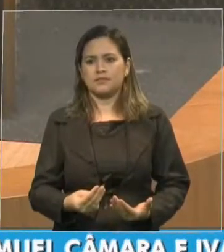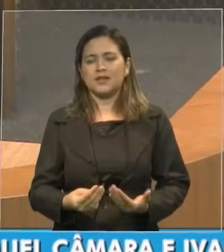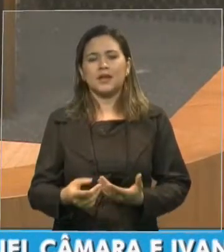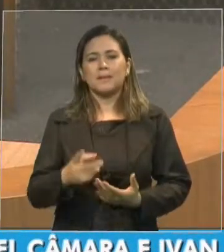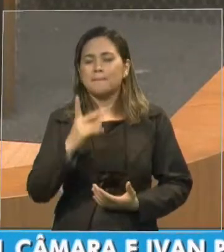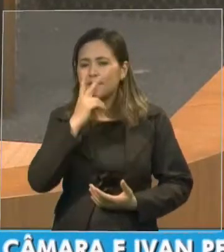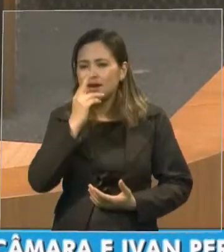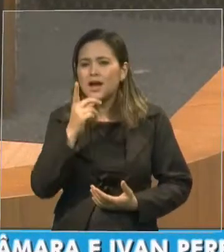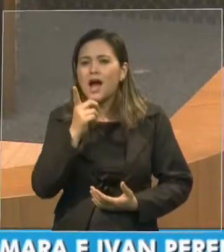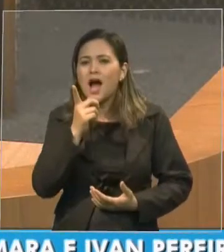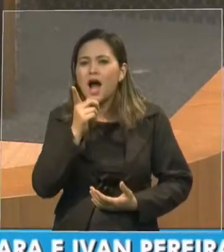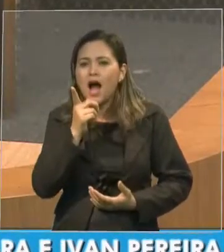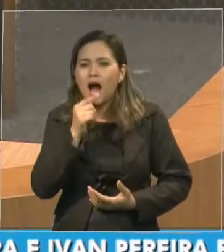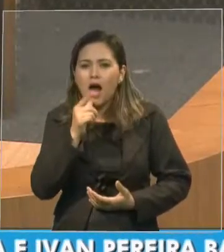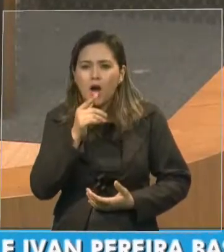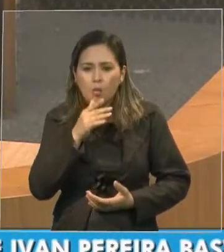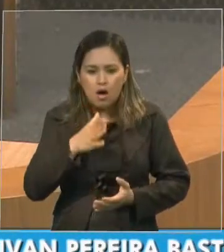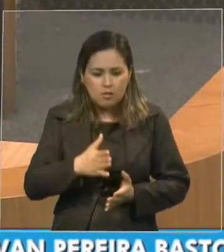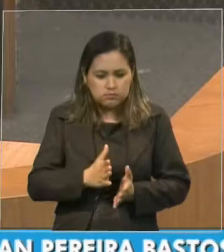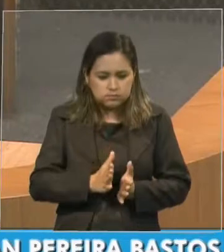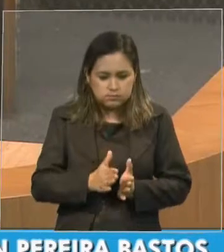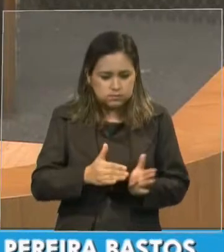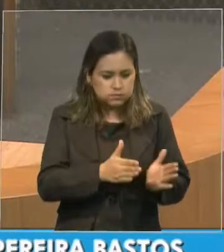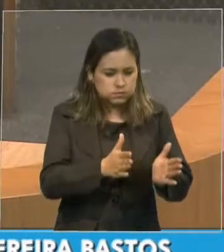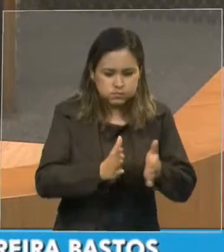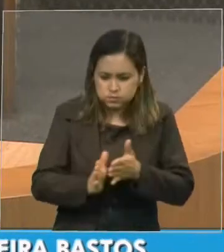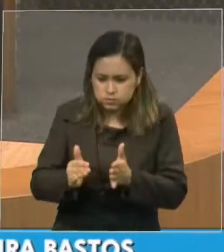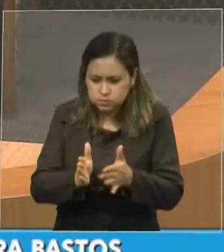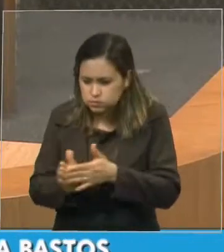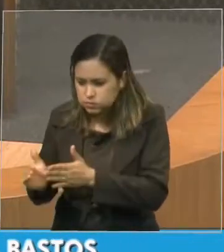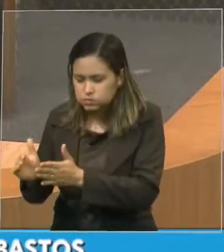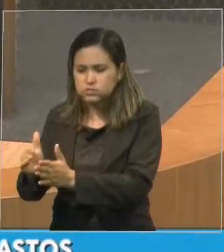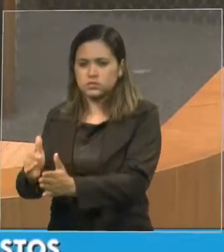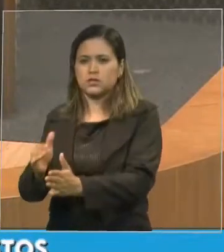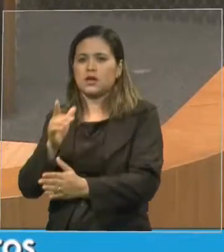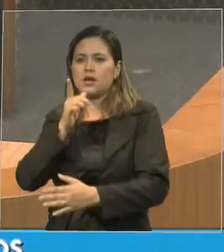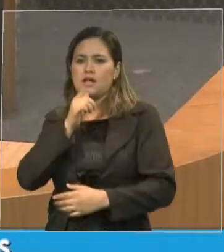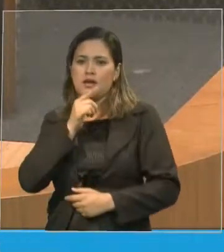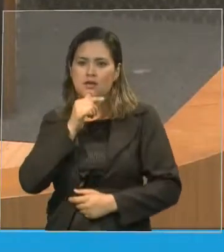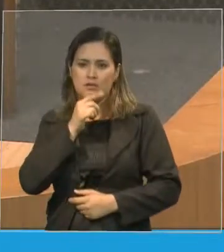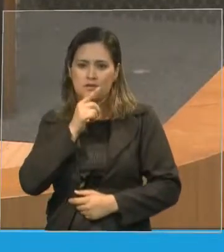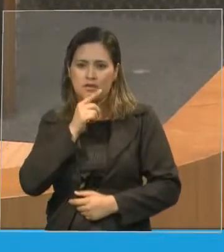nobre, que, para ter algum significado,